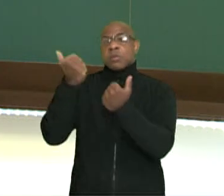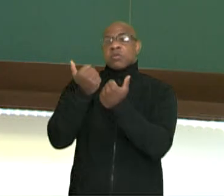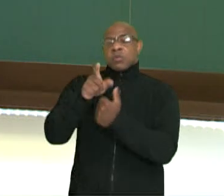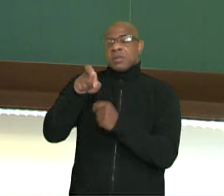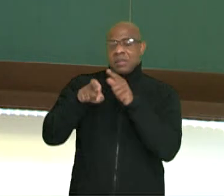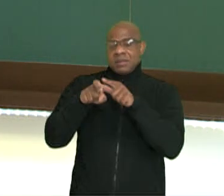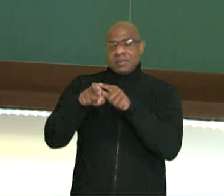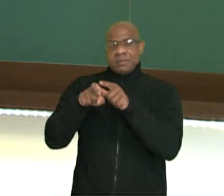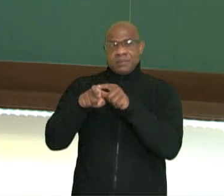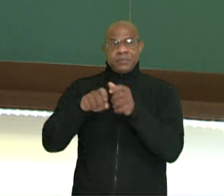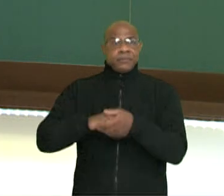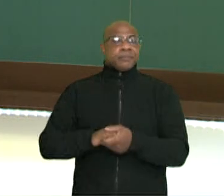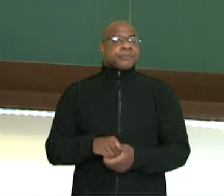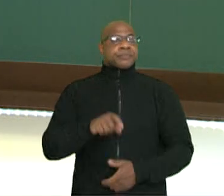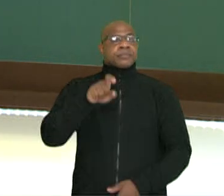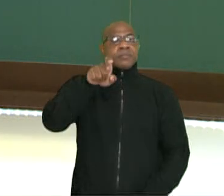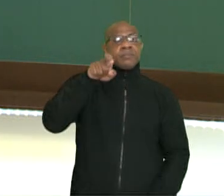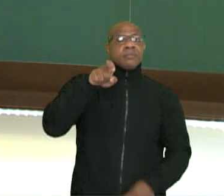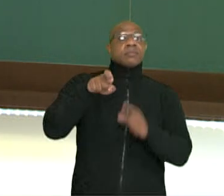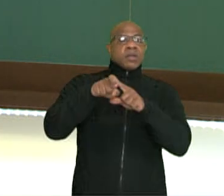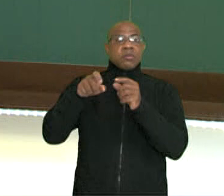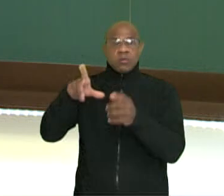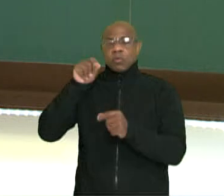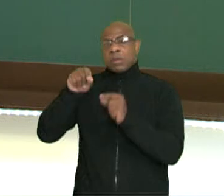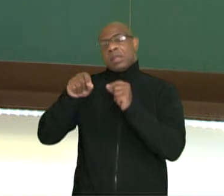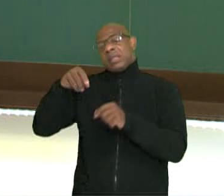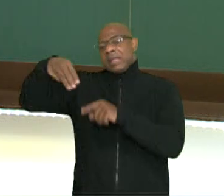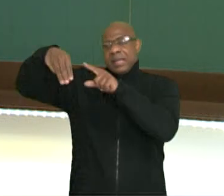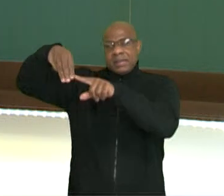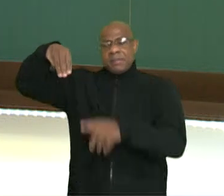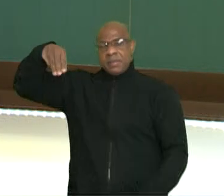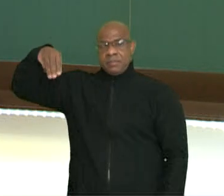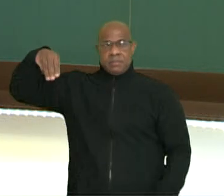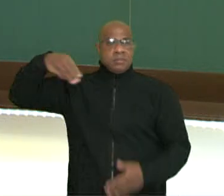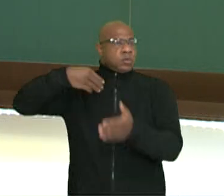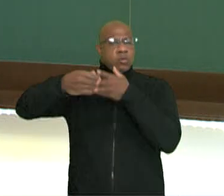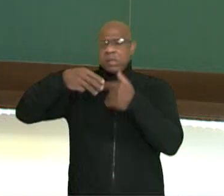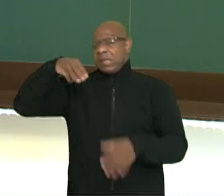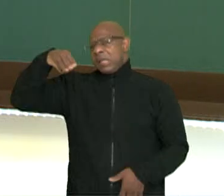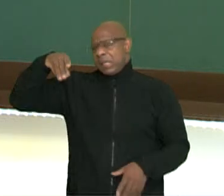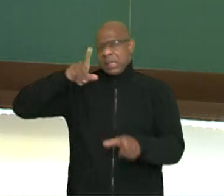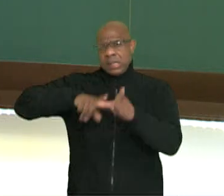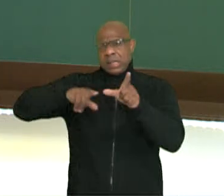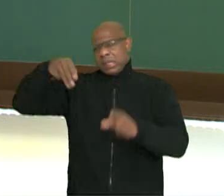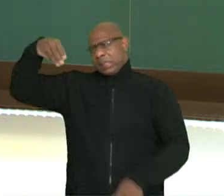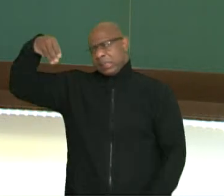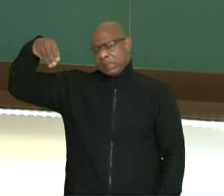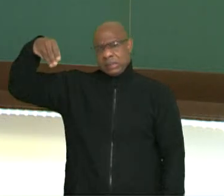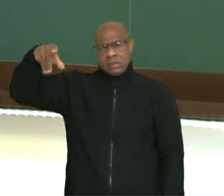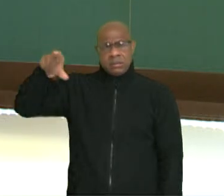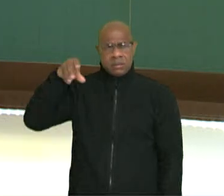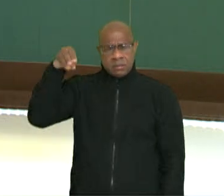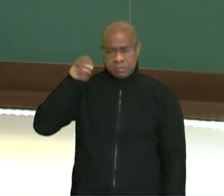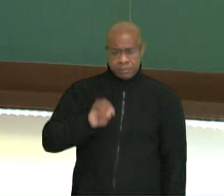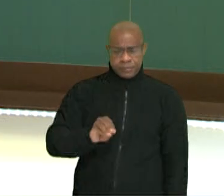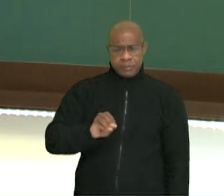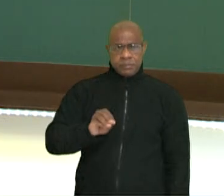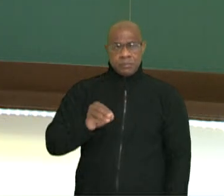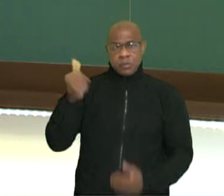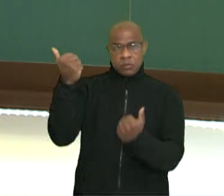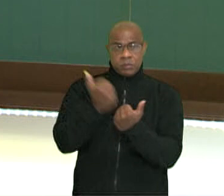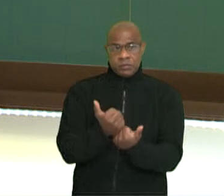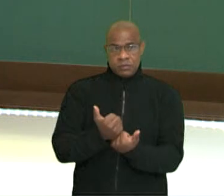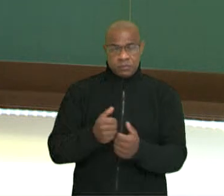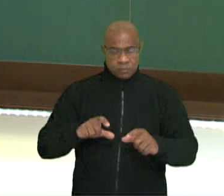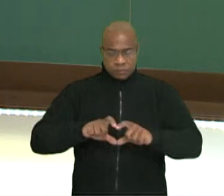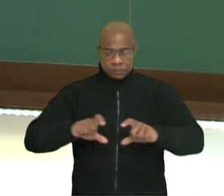quadrado de m, aqui vai ficar m ao quadrado, ok? E eu tenho uma equação do segundo grau.